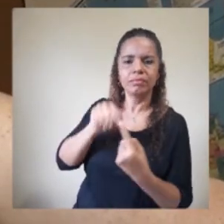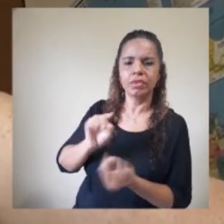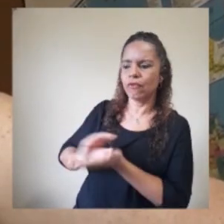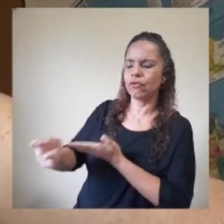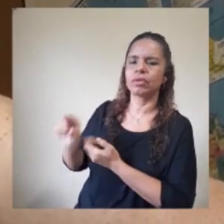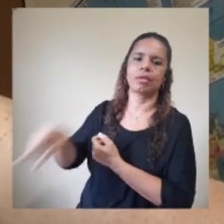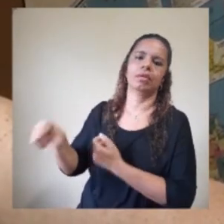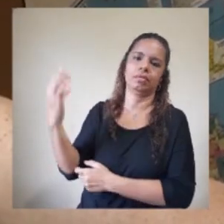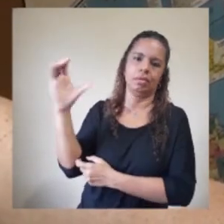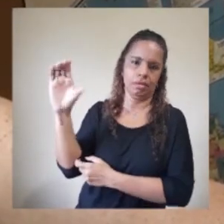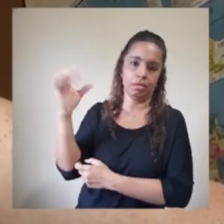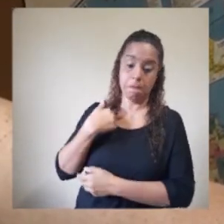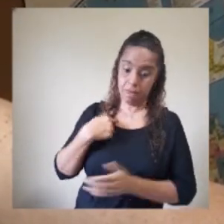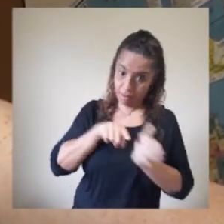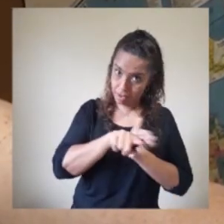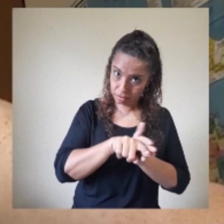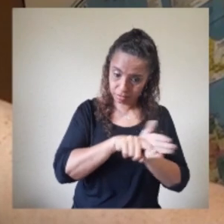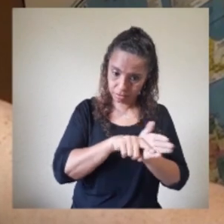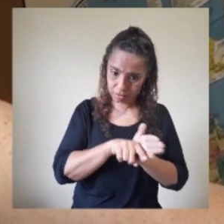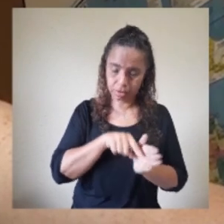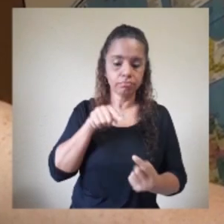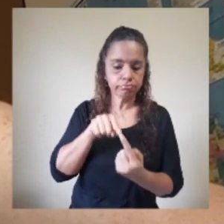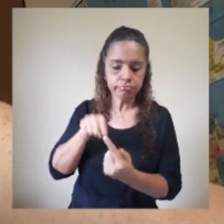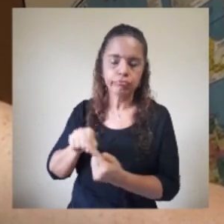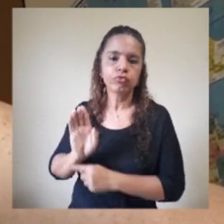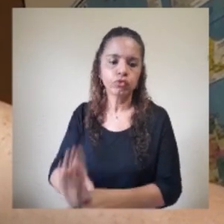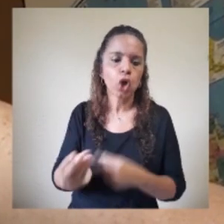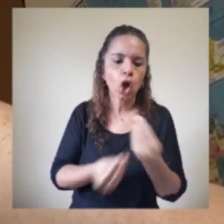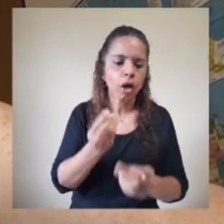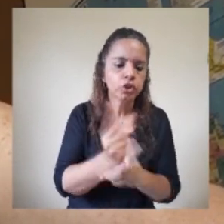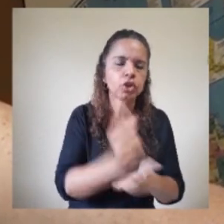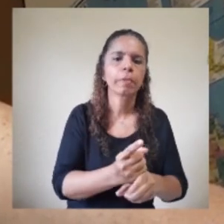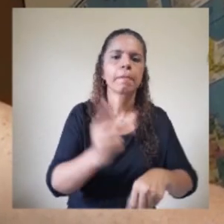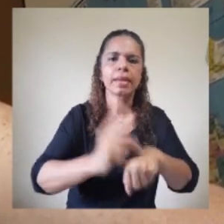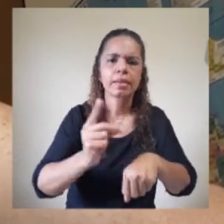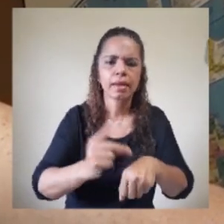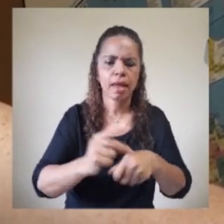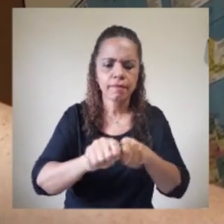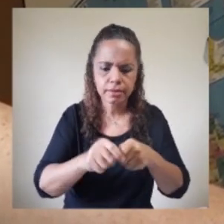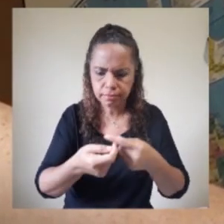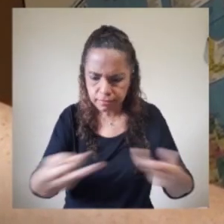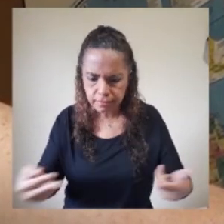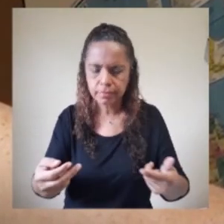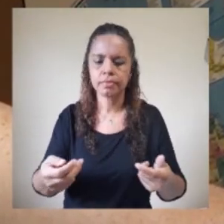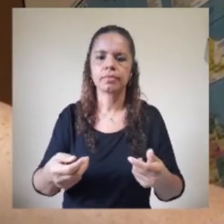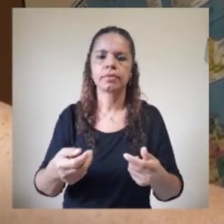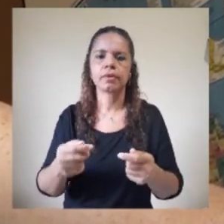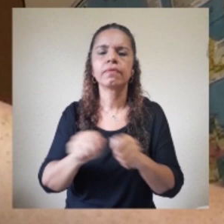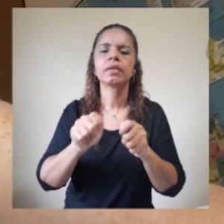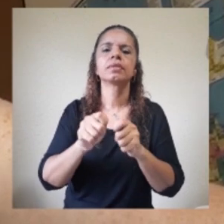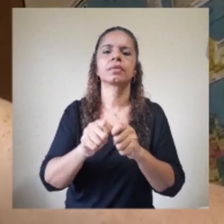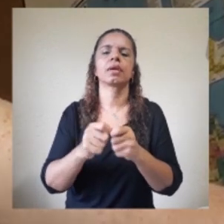Minha pesquisa contribui de forma indireta no estudo de minerais e materiais que possam ser utilizados nos equipamentos de